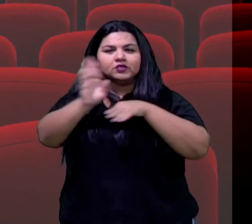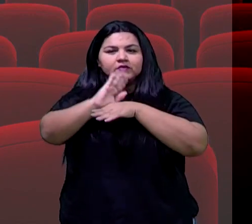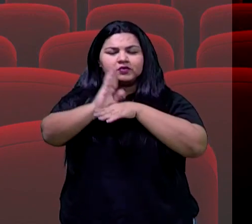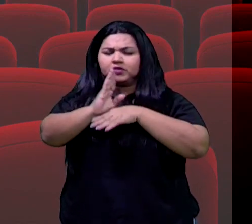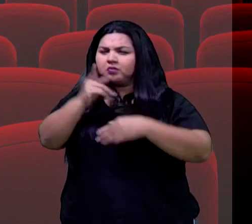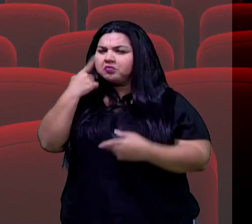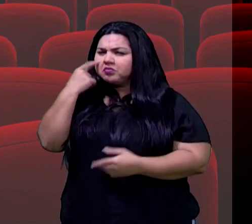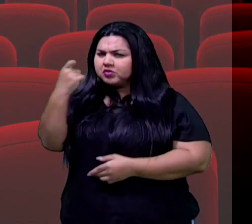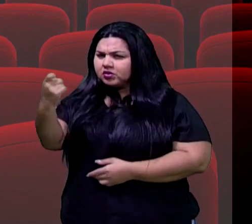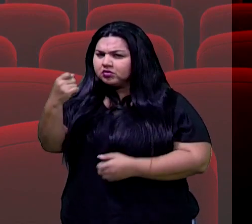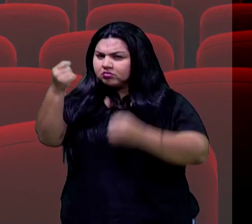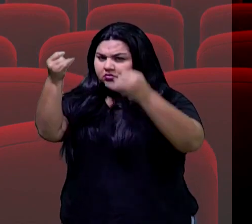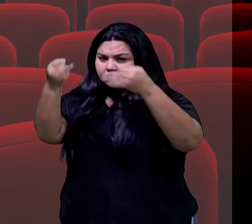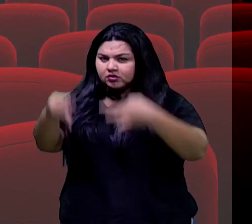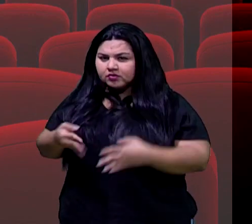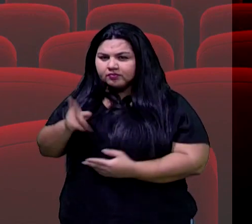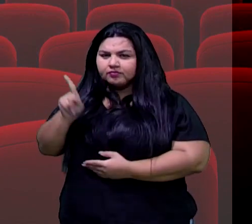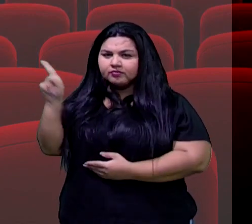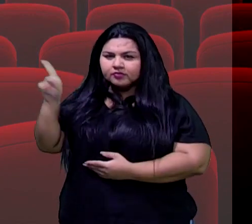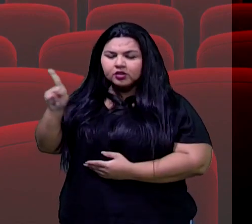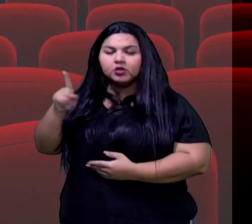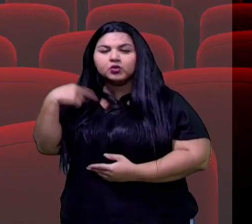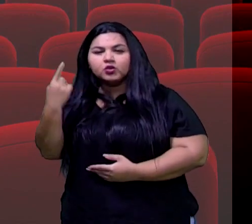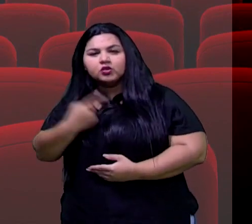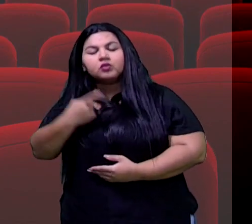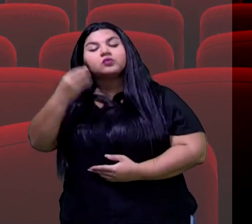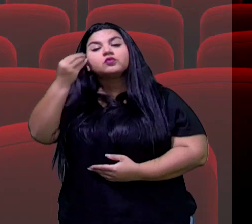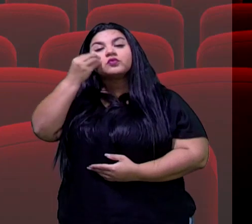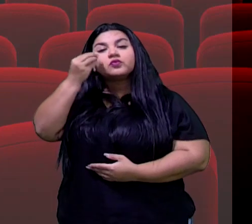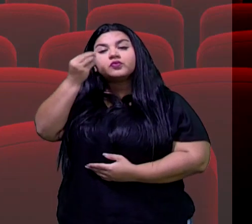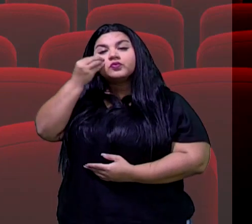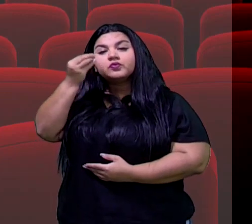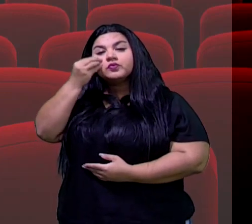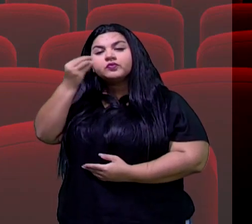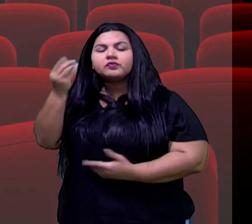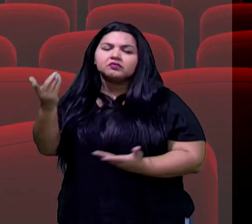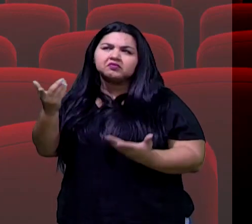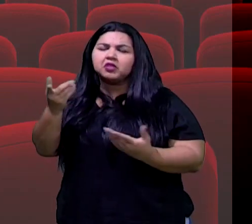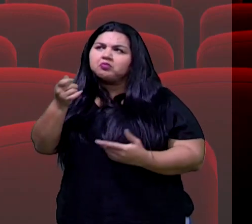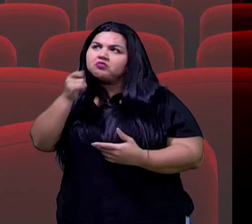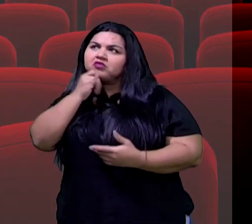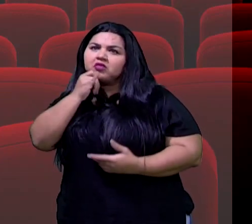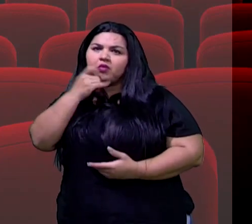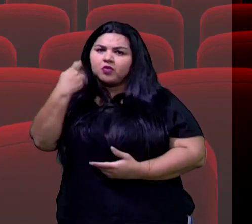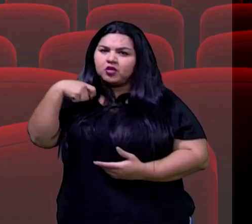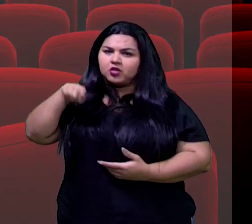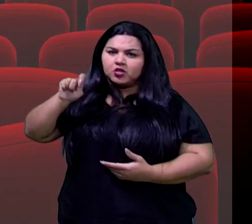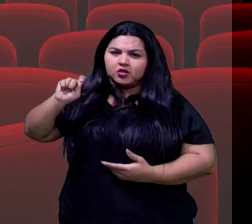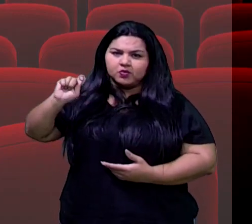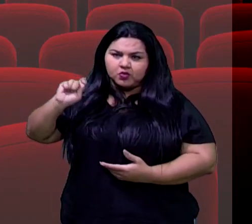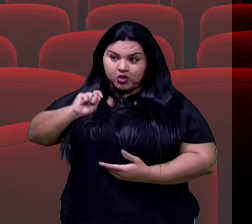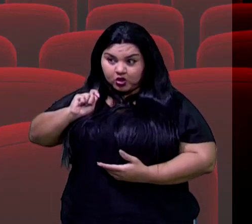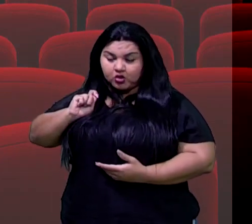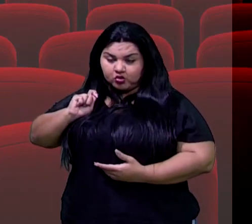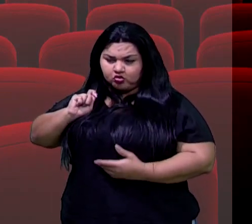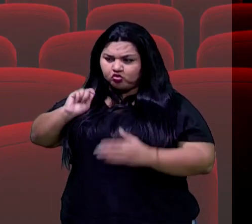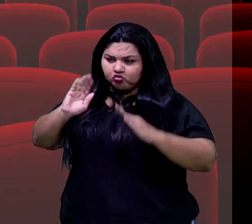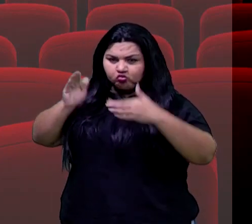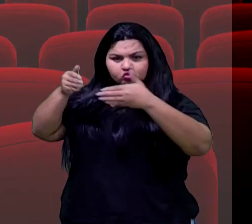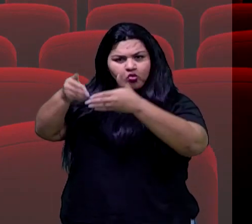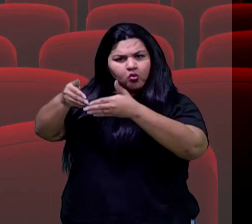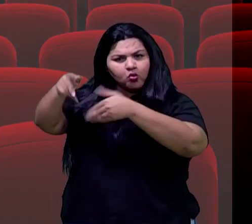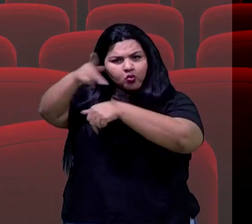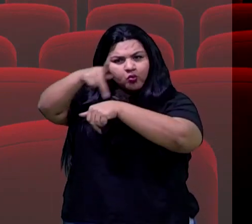professora Yanara, é que quando a gente está assistindo um filme que, por exemplo, tem espanhol, lá de um determinado país,